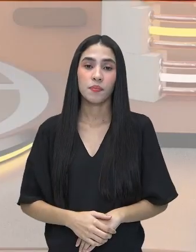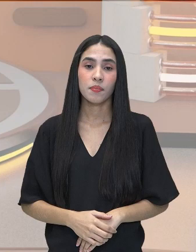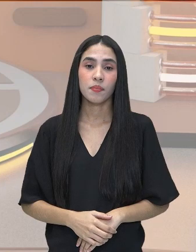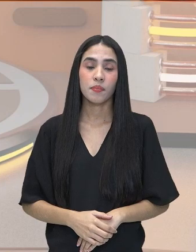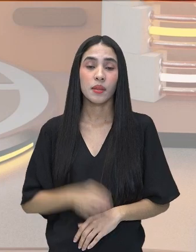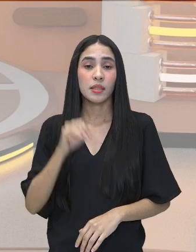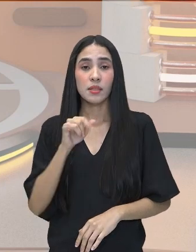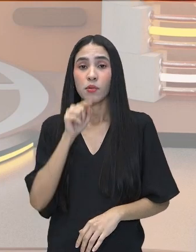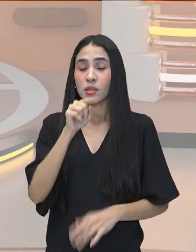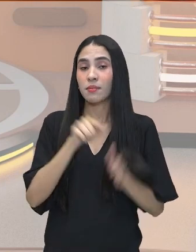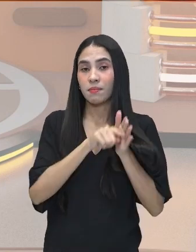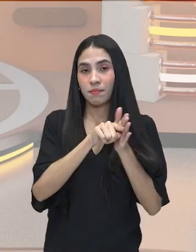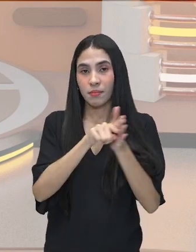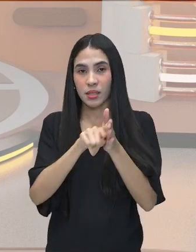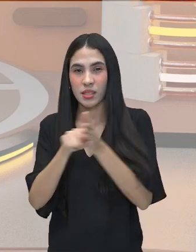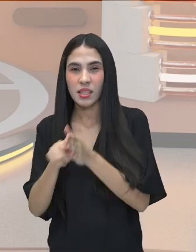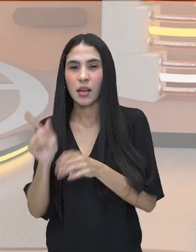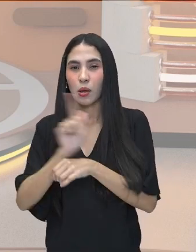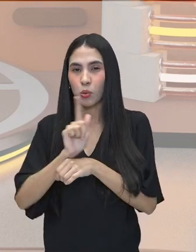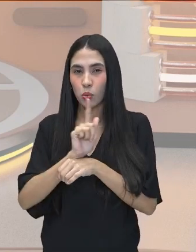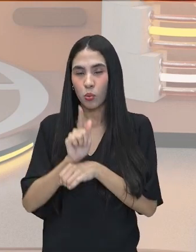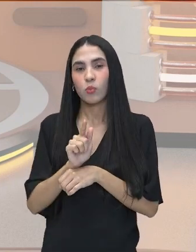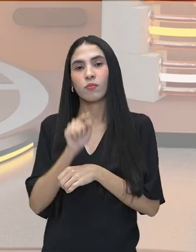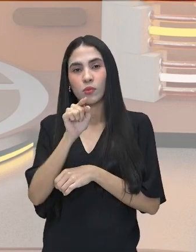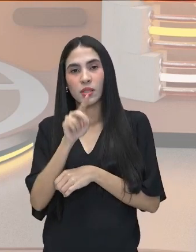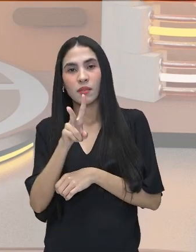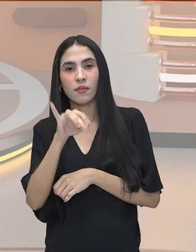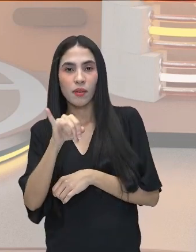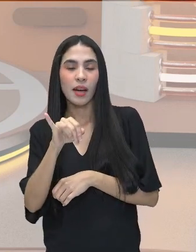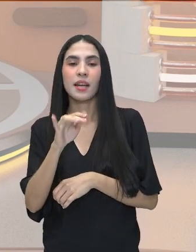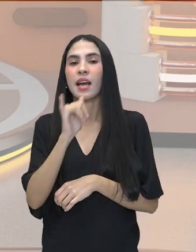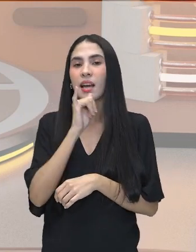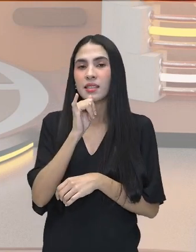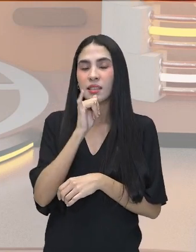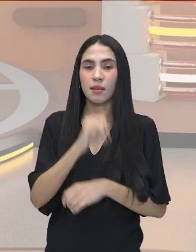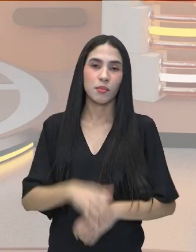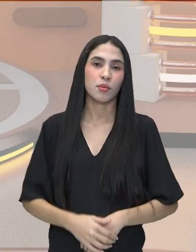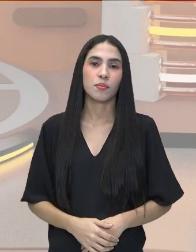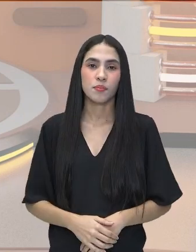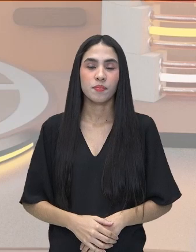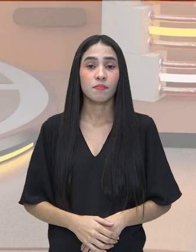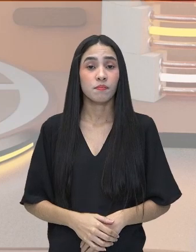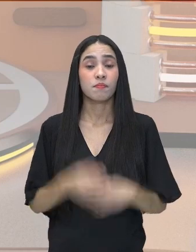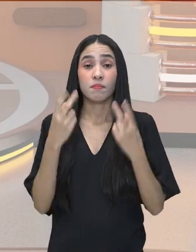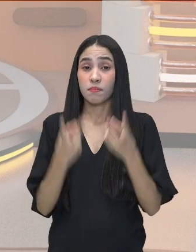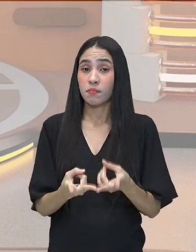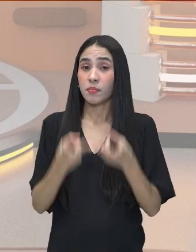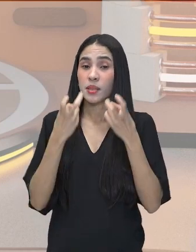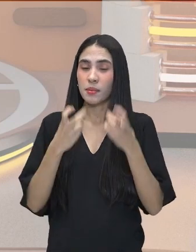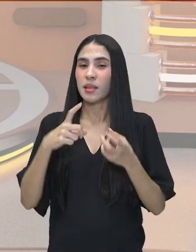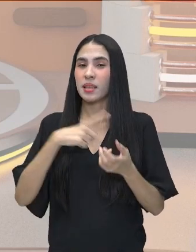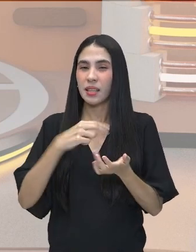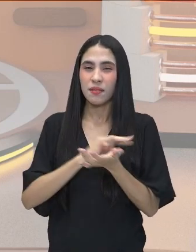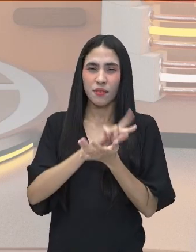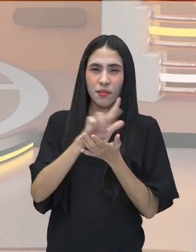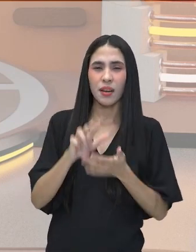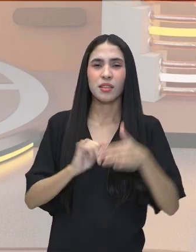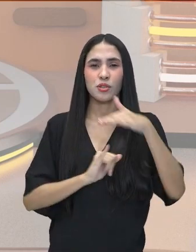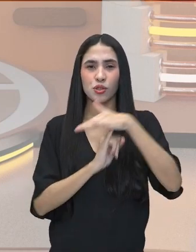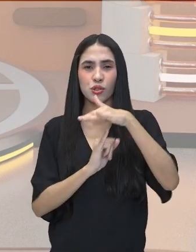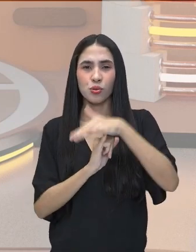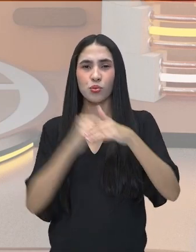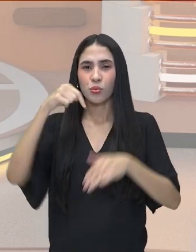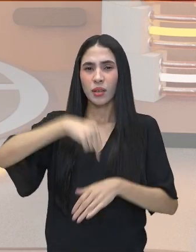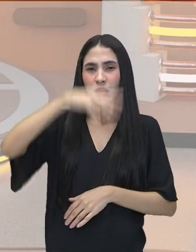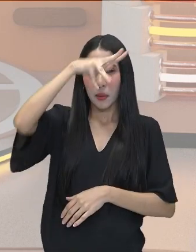fizer aí uma pesquisa, você vai entender, uma pesquisa aí no Google, você vai ver que nós temos vários institutos de